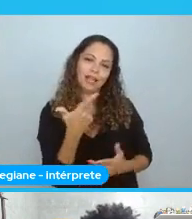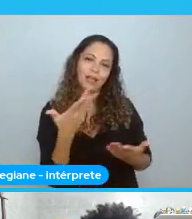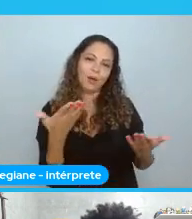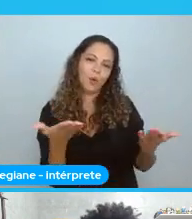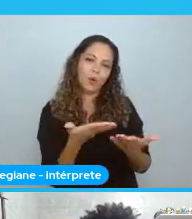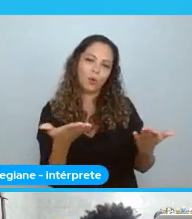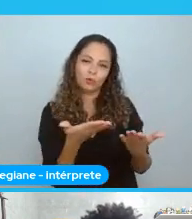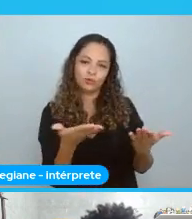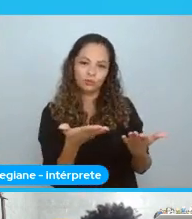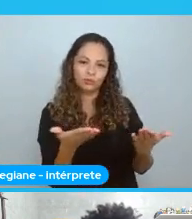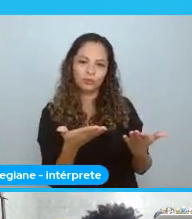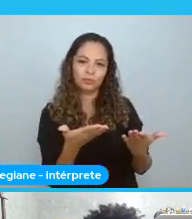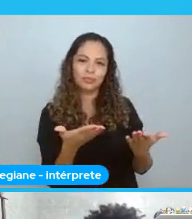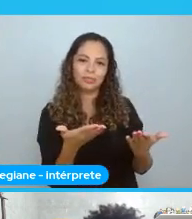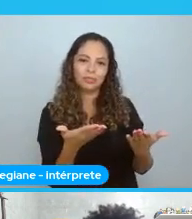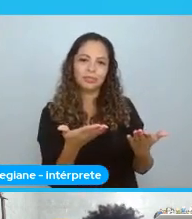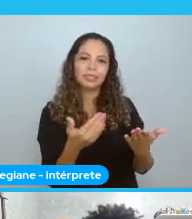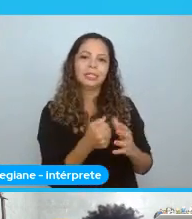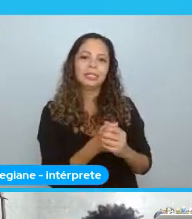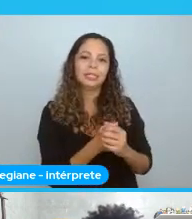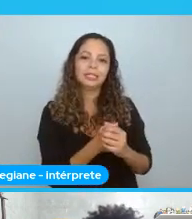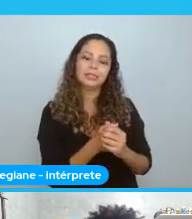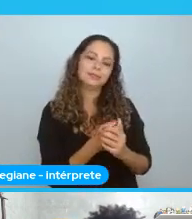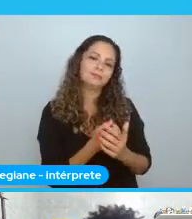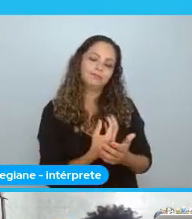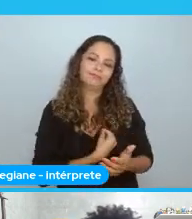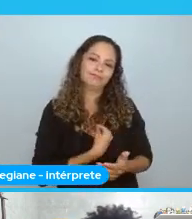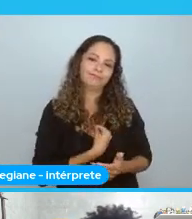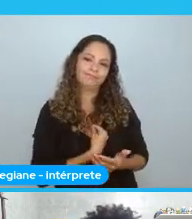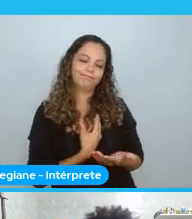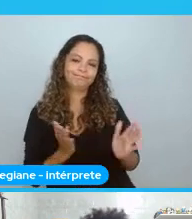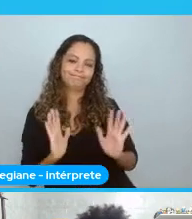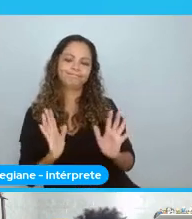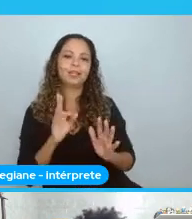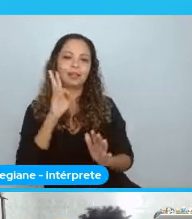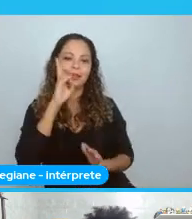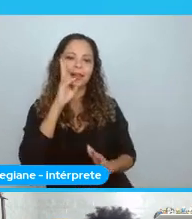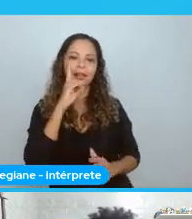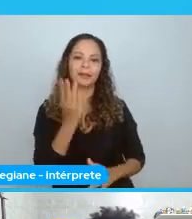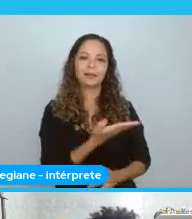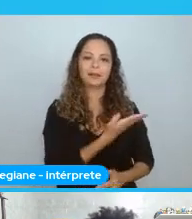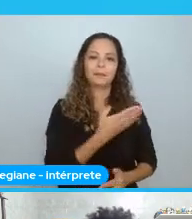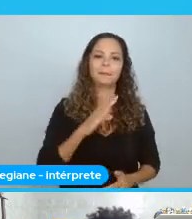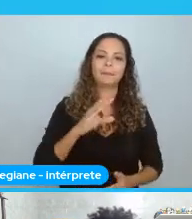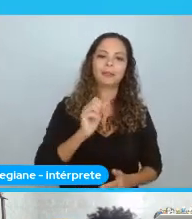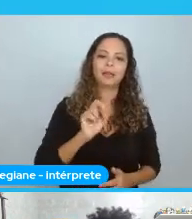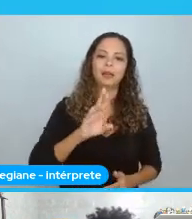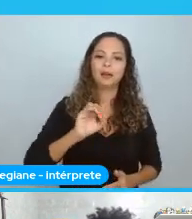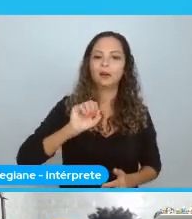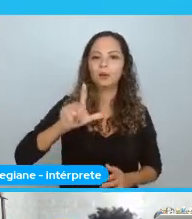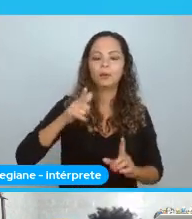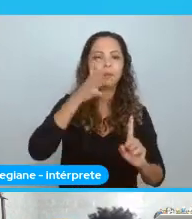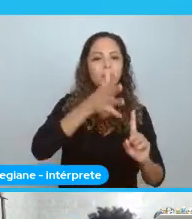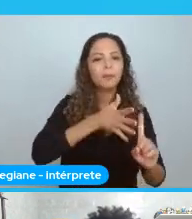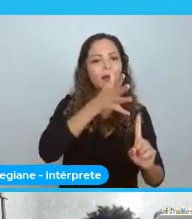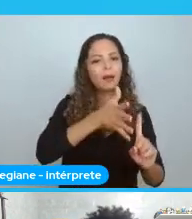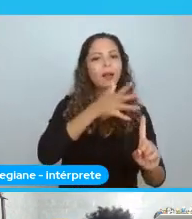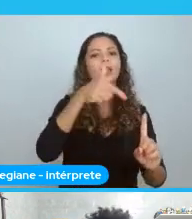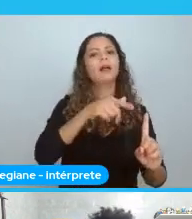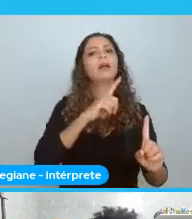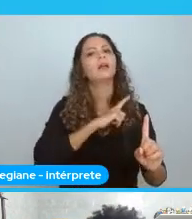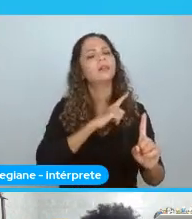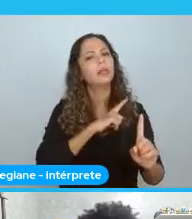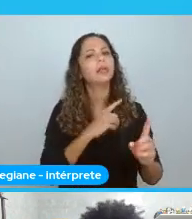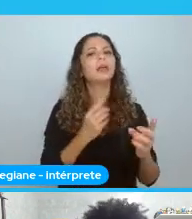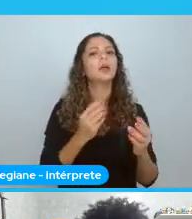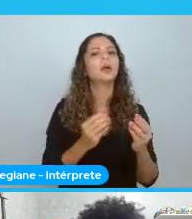palestra de Carol. E eu fiquei assim, fascinada. Porque uma pessoa que era igual a mim. Estava lá comentando sobre um negócio. Que,